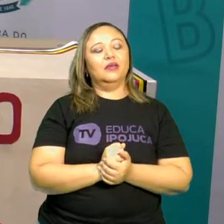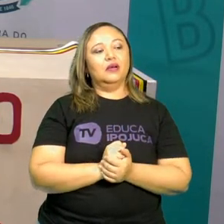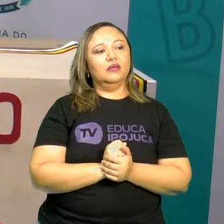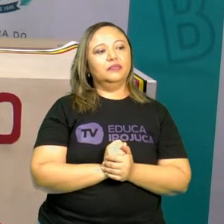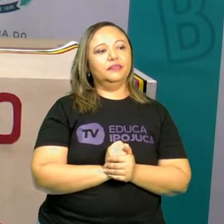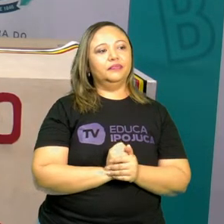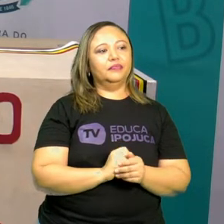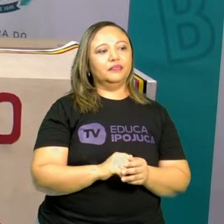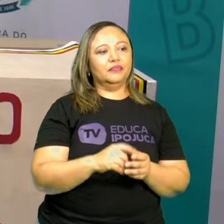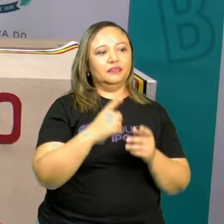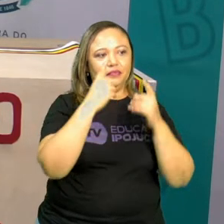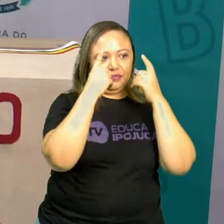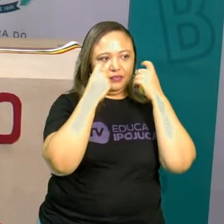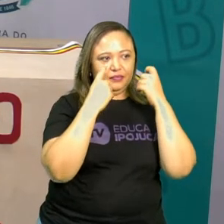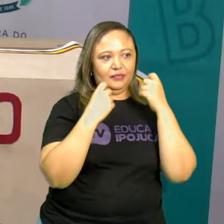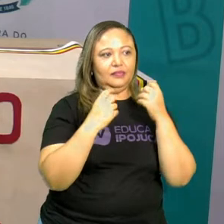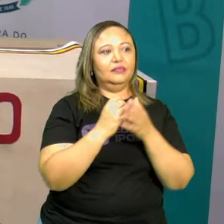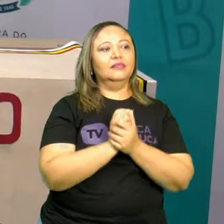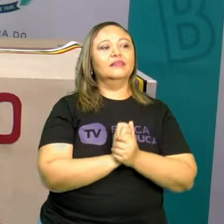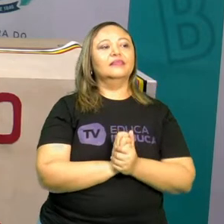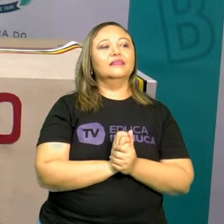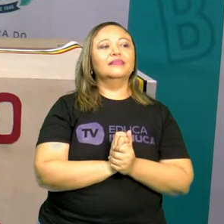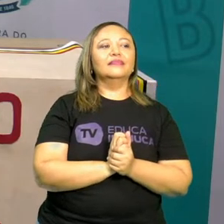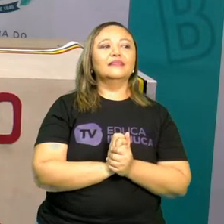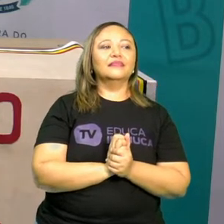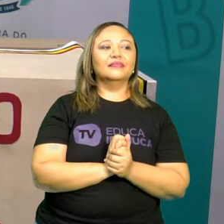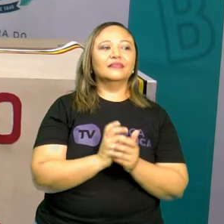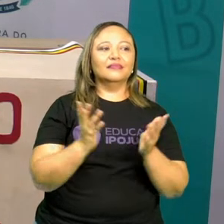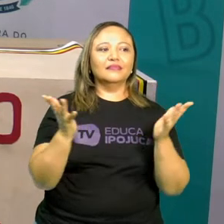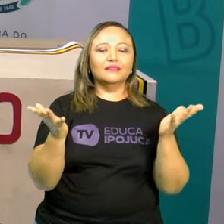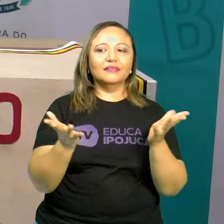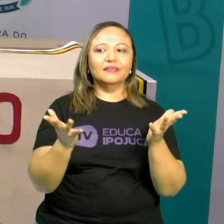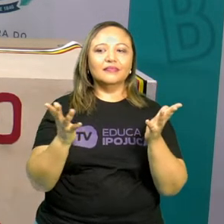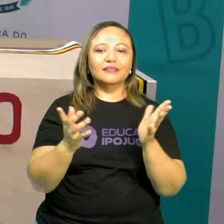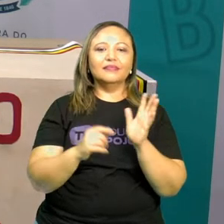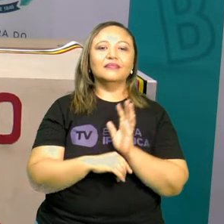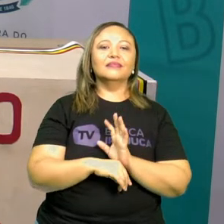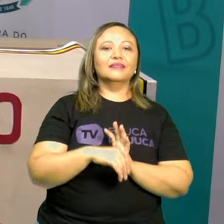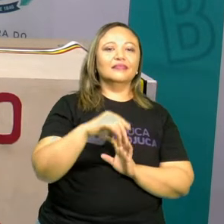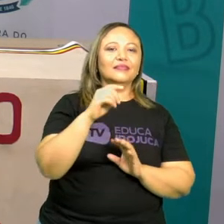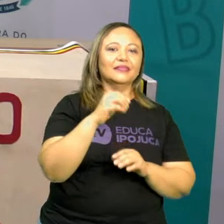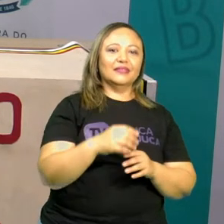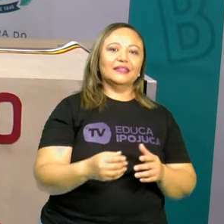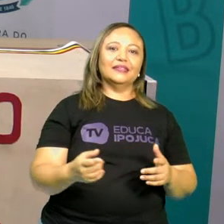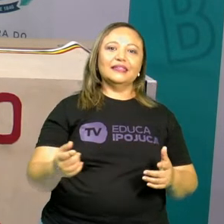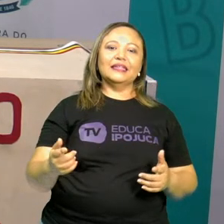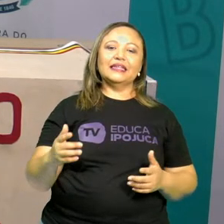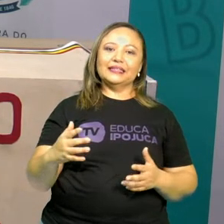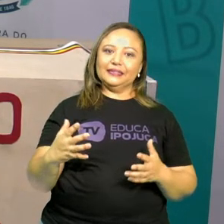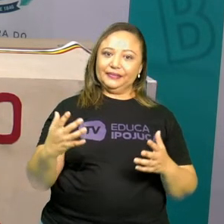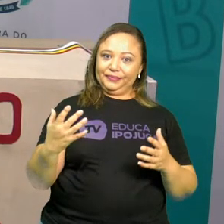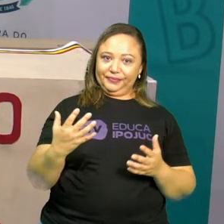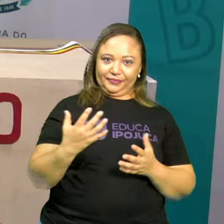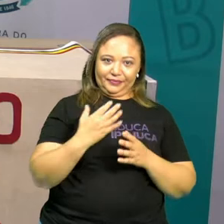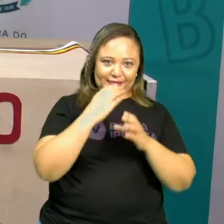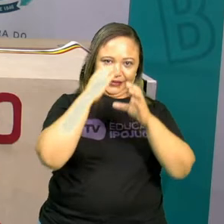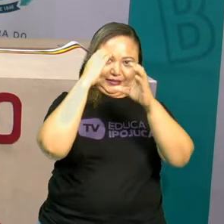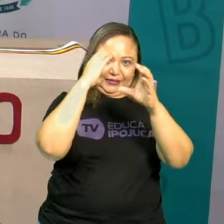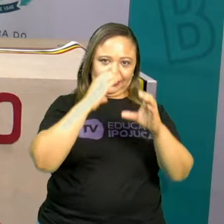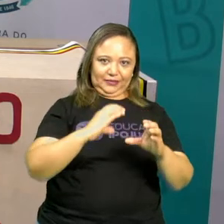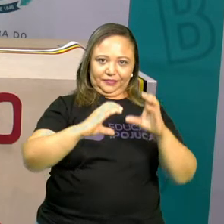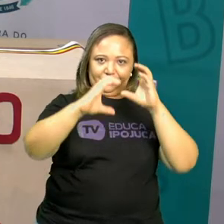Dá uma choradinha. Agora, mandou cantar uma música.